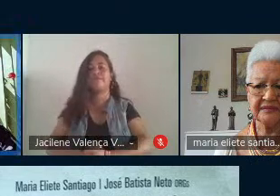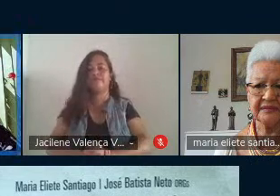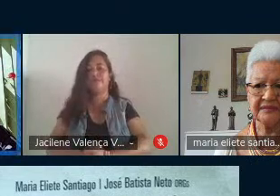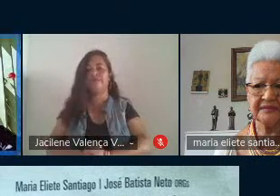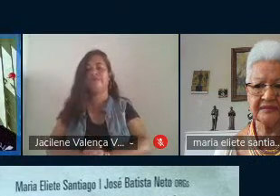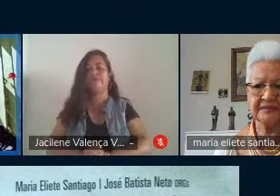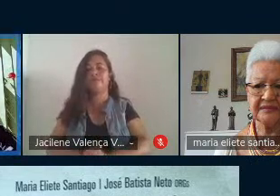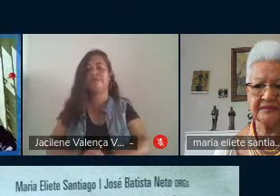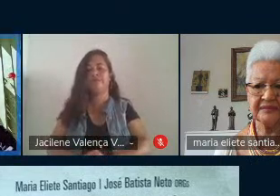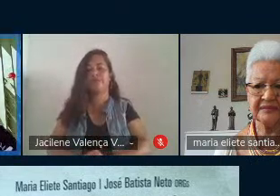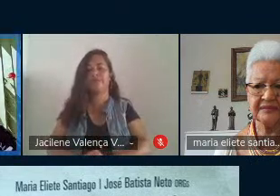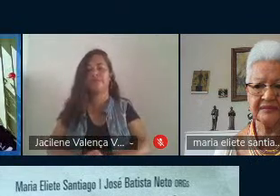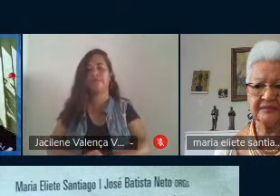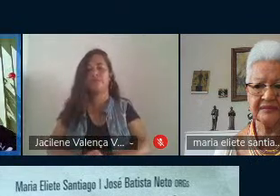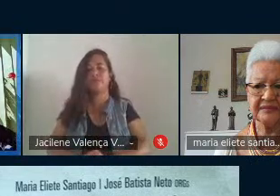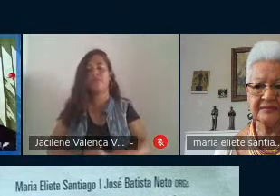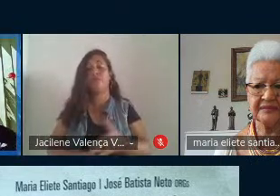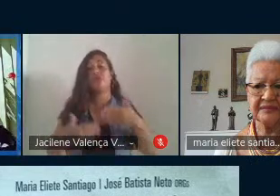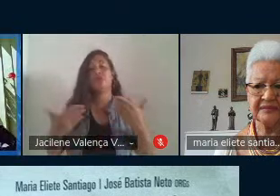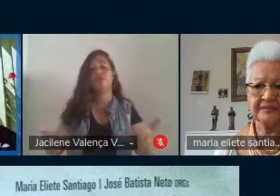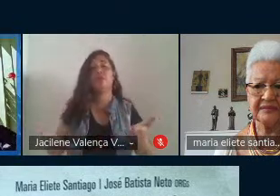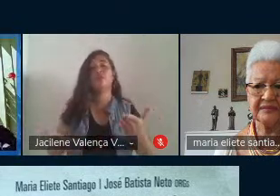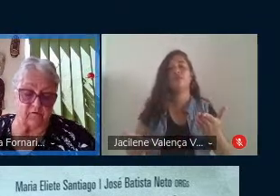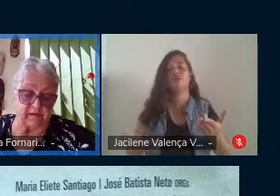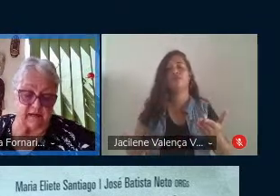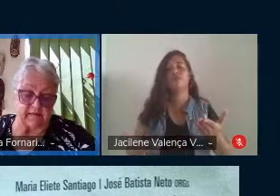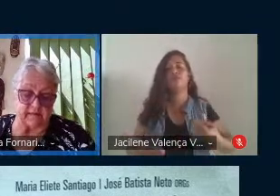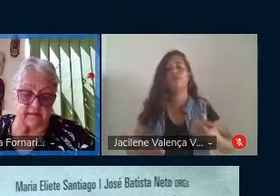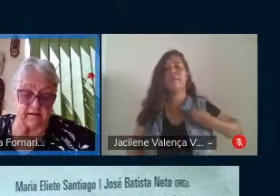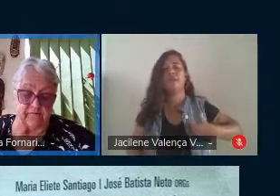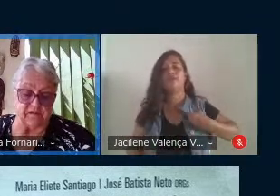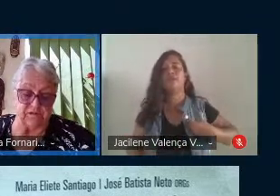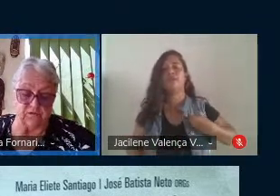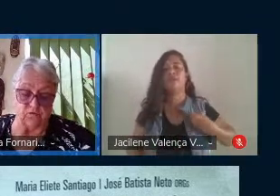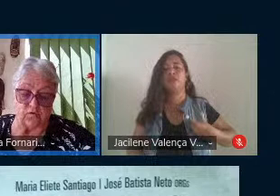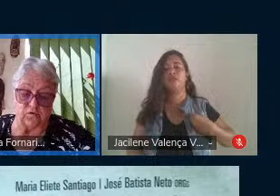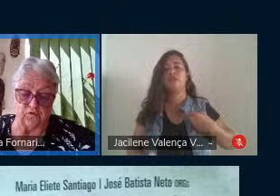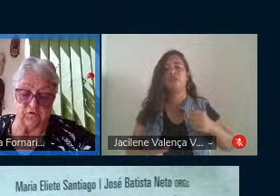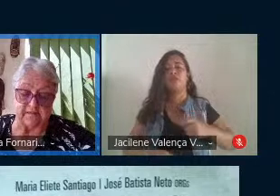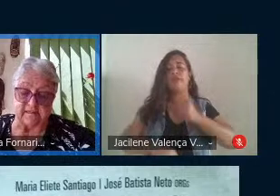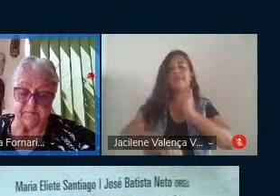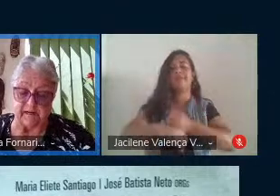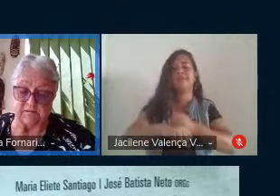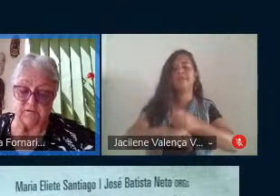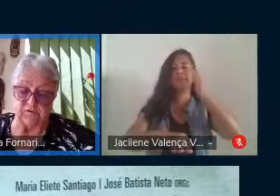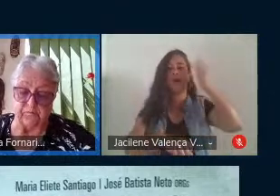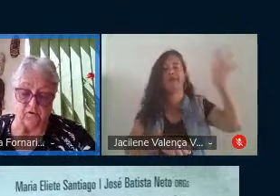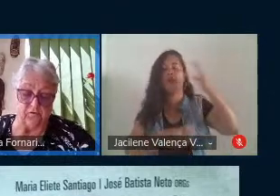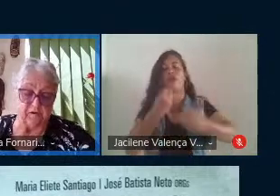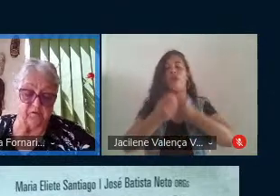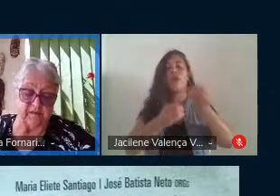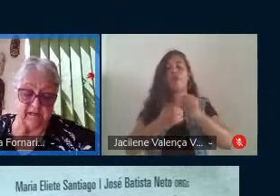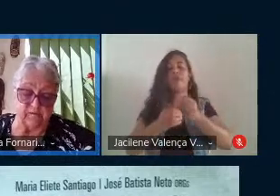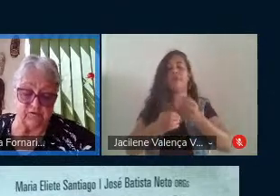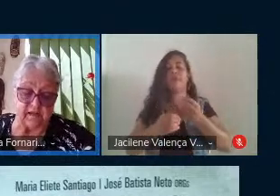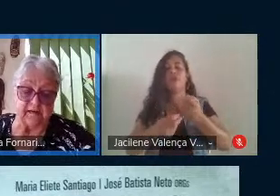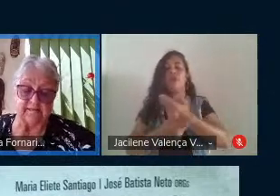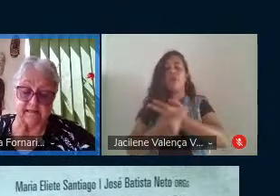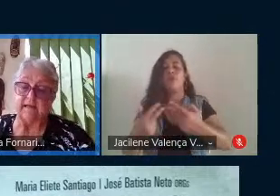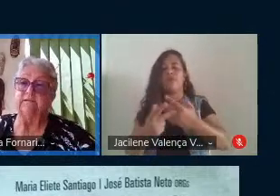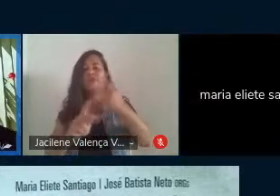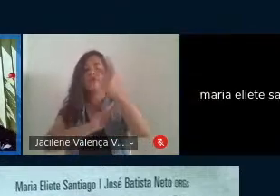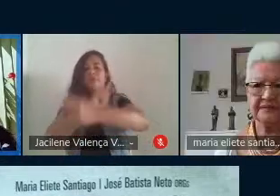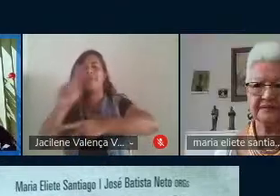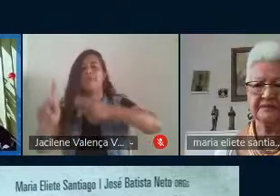Será a partir da situação presente existencial concreta, refletindo o conjunto das aspirações do povo, que poderemos